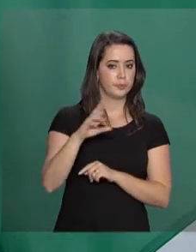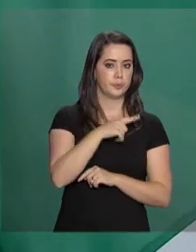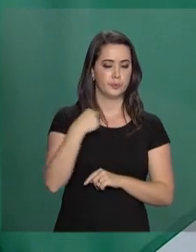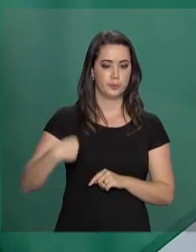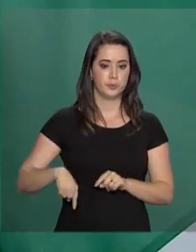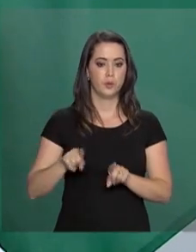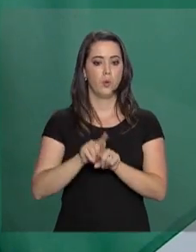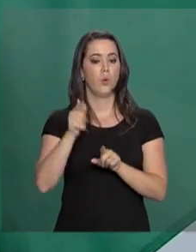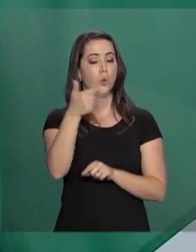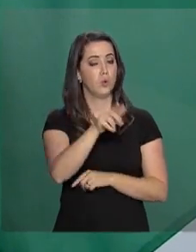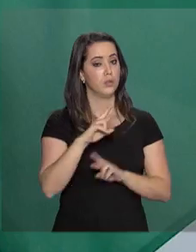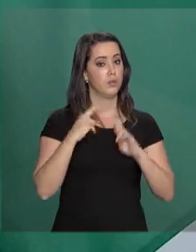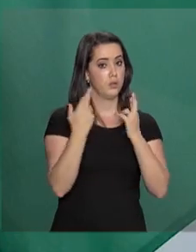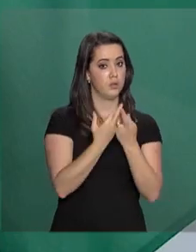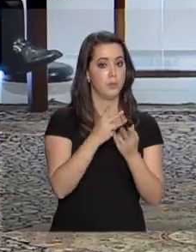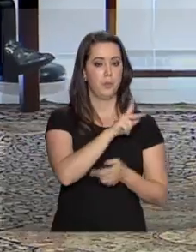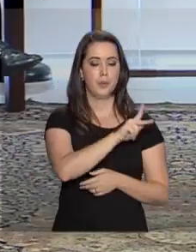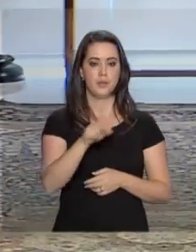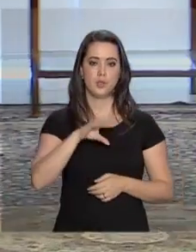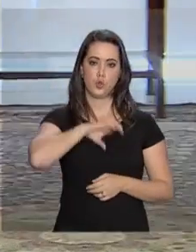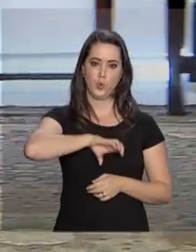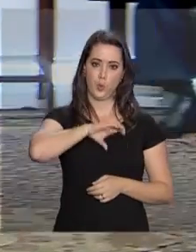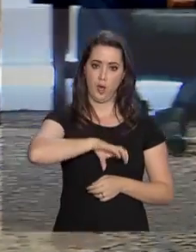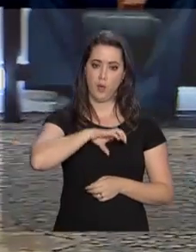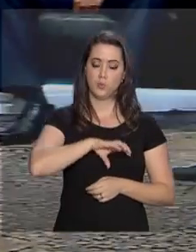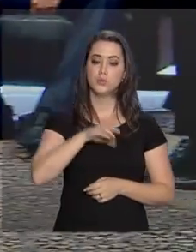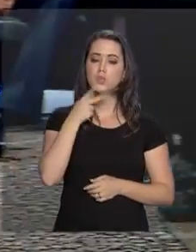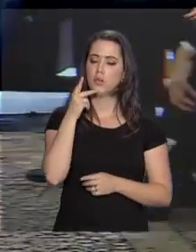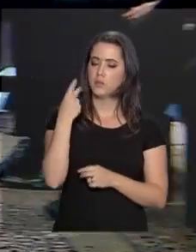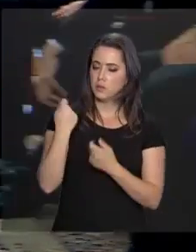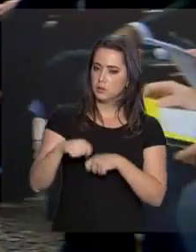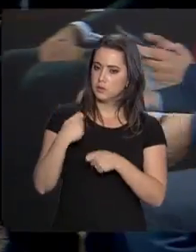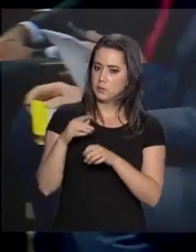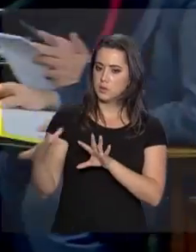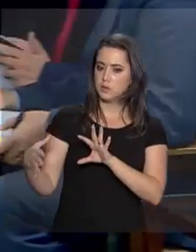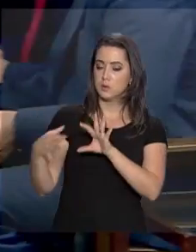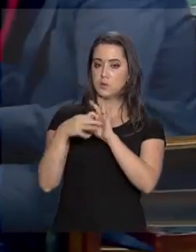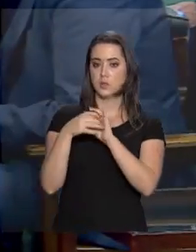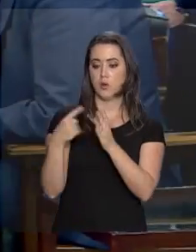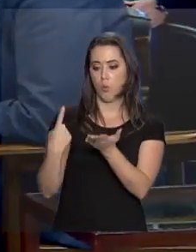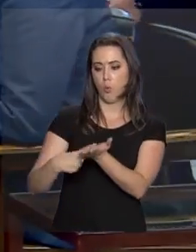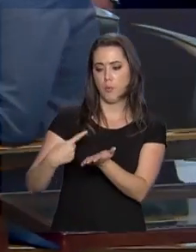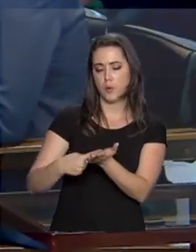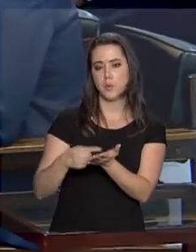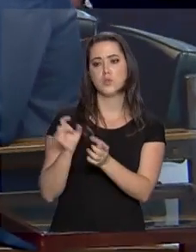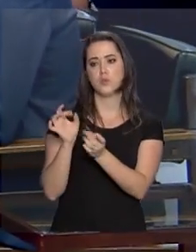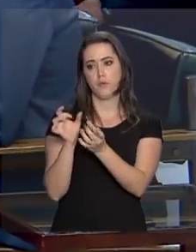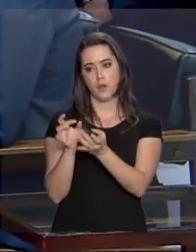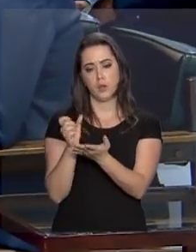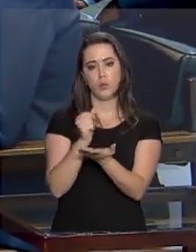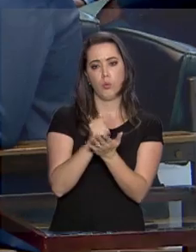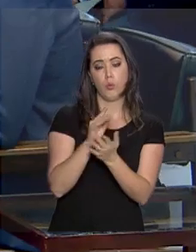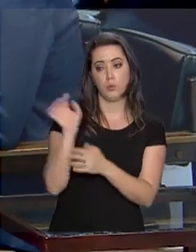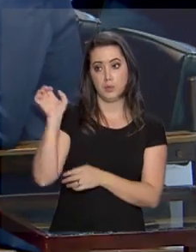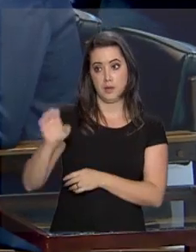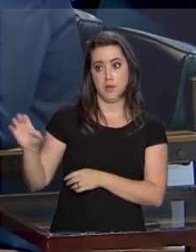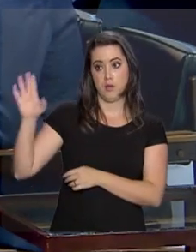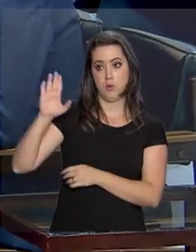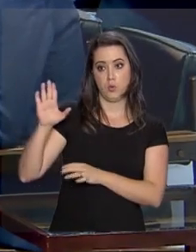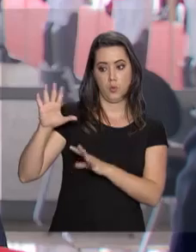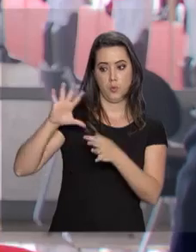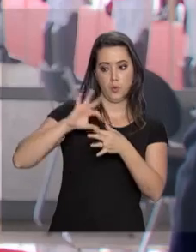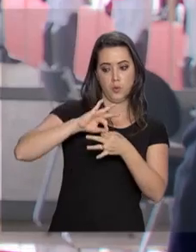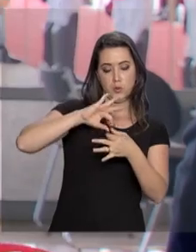presidente de Portugal, Marcelo Rabelo de Souza, que defendeu um acordo comercial entre a União Europeia e o